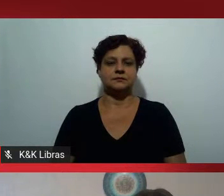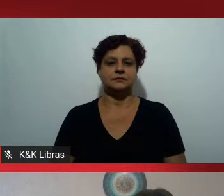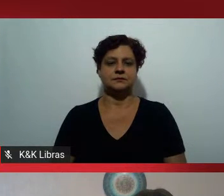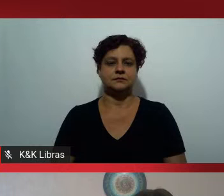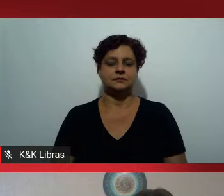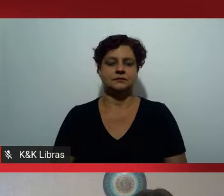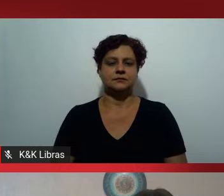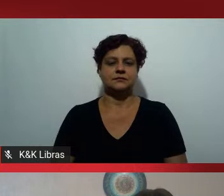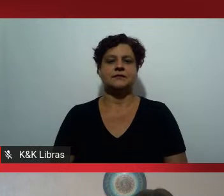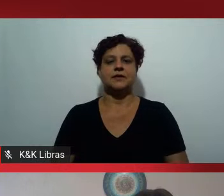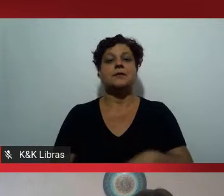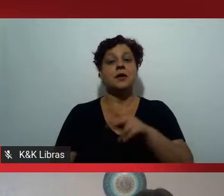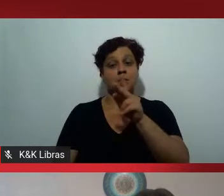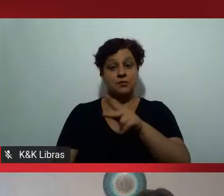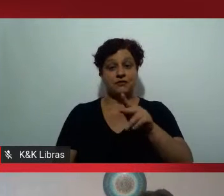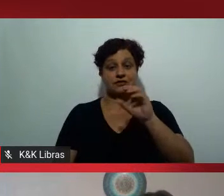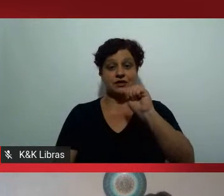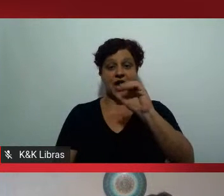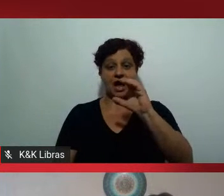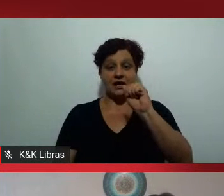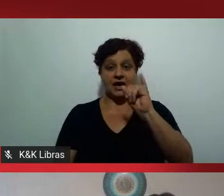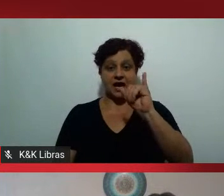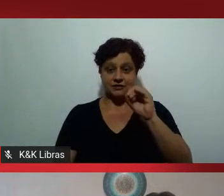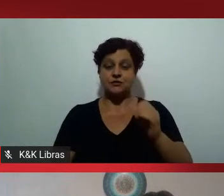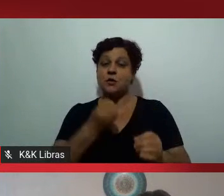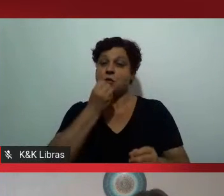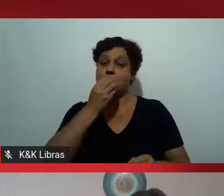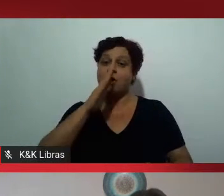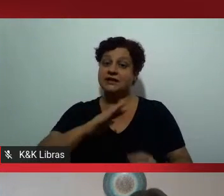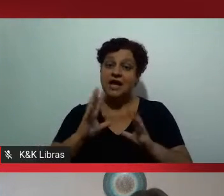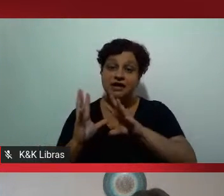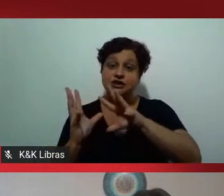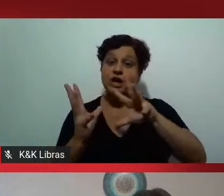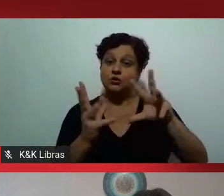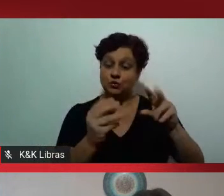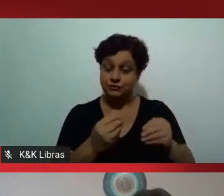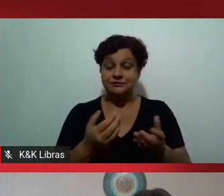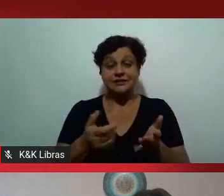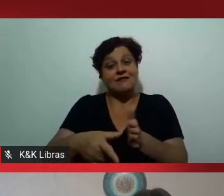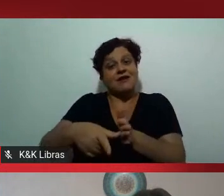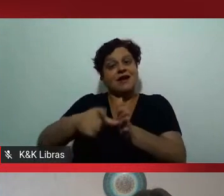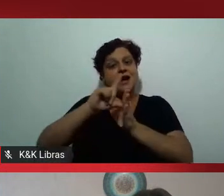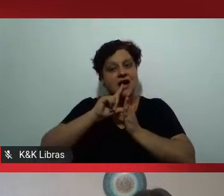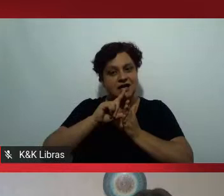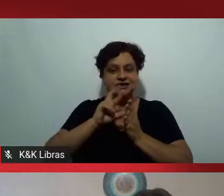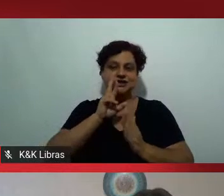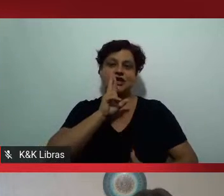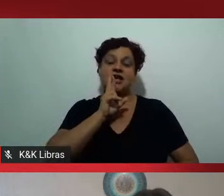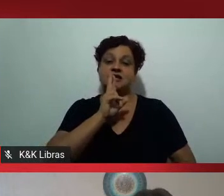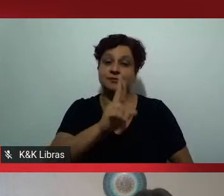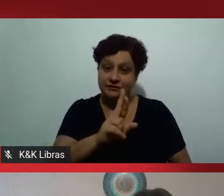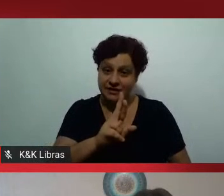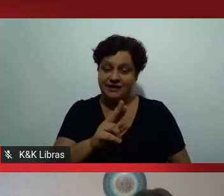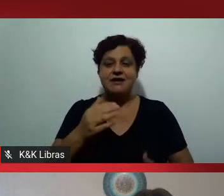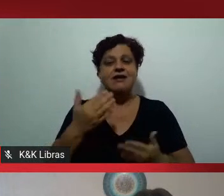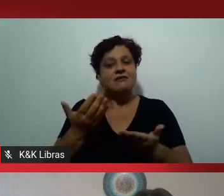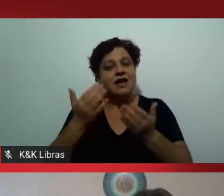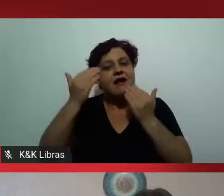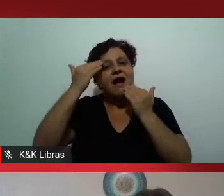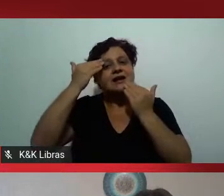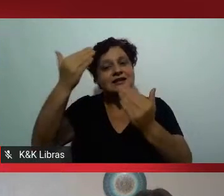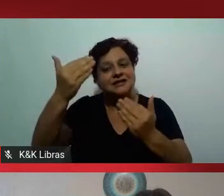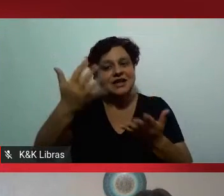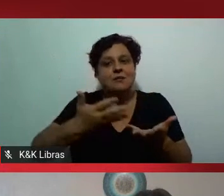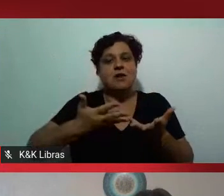Pronto, boa tarde a todas, boa tarde a todos. Eu queria, antes de partir para a resposta da questão, agradecer o convite feito